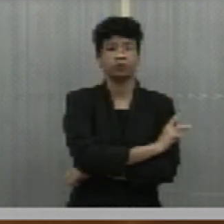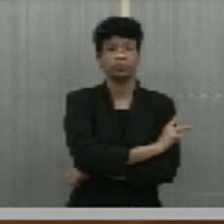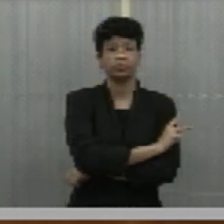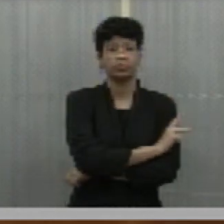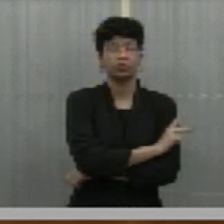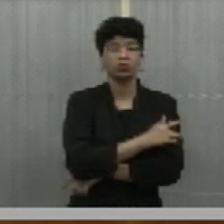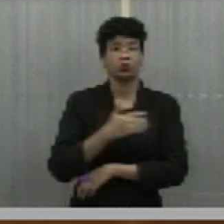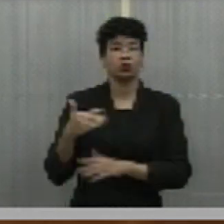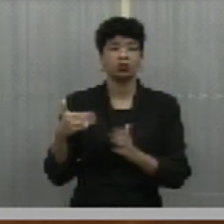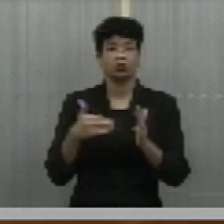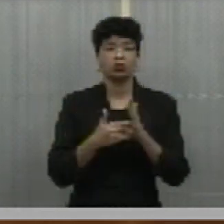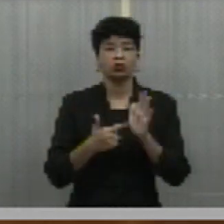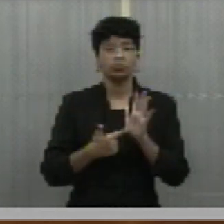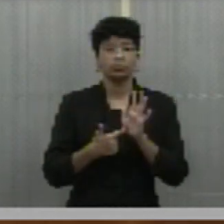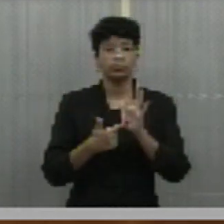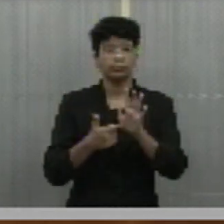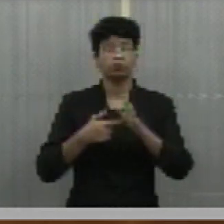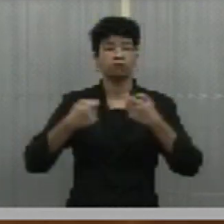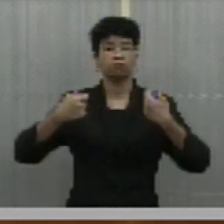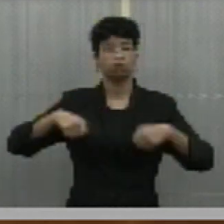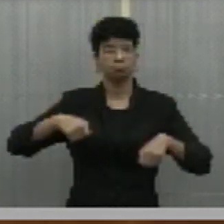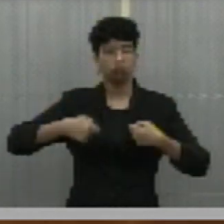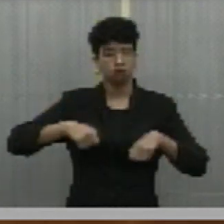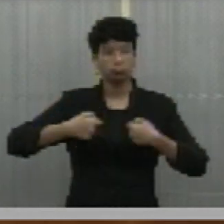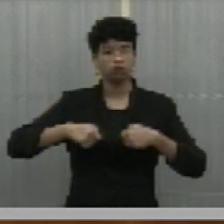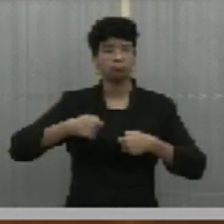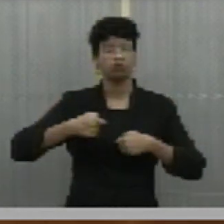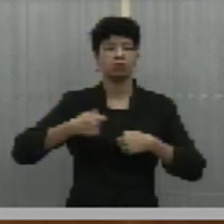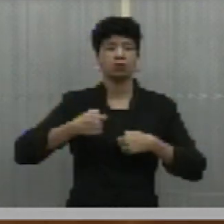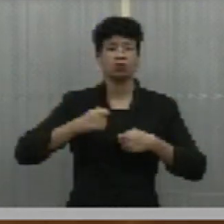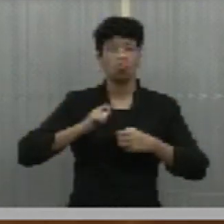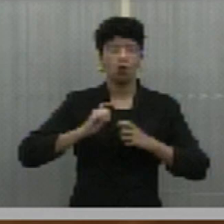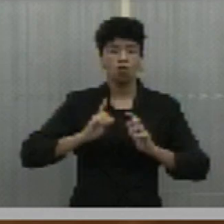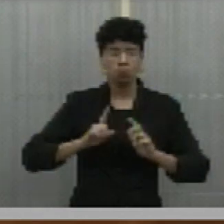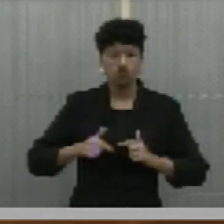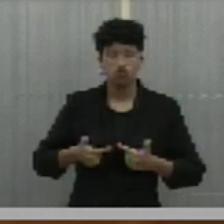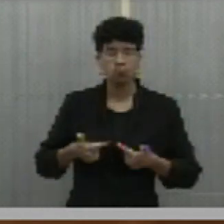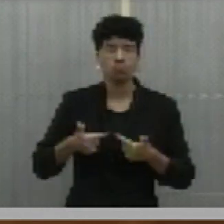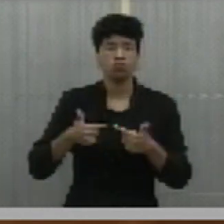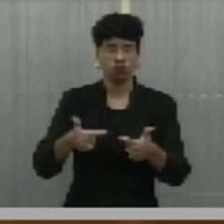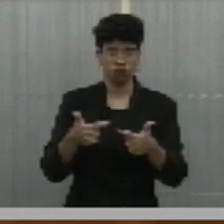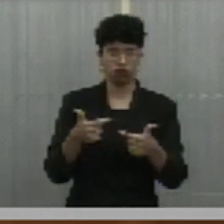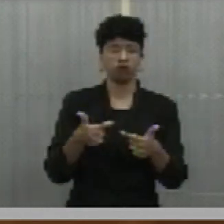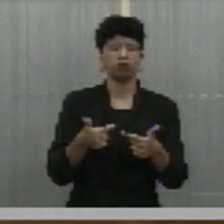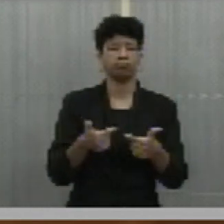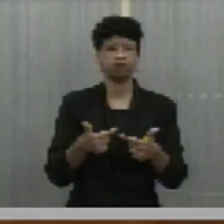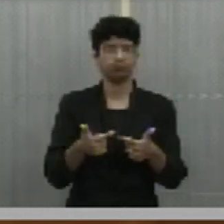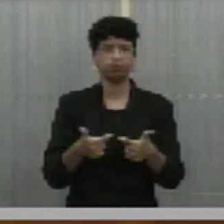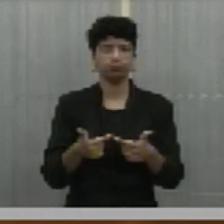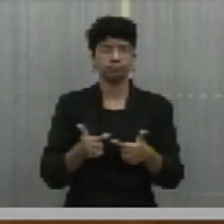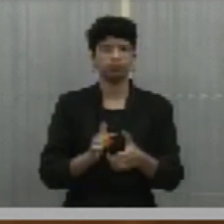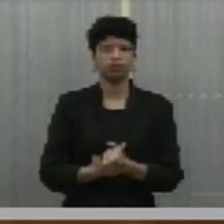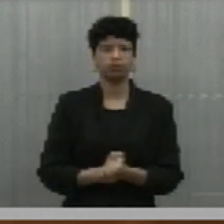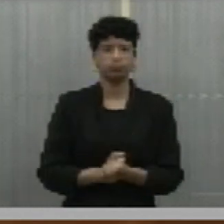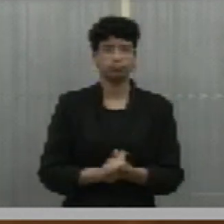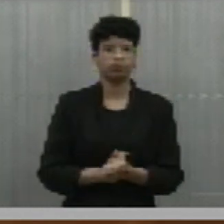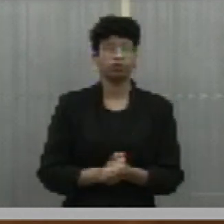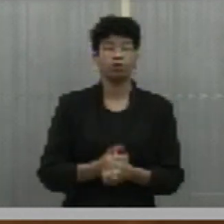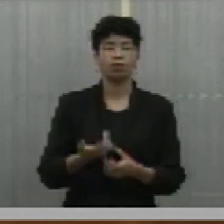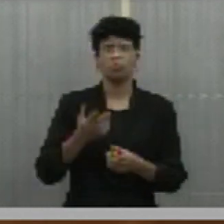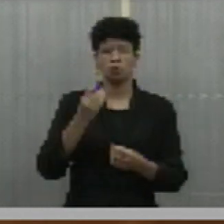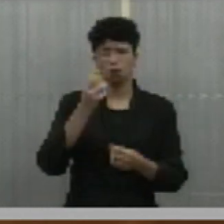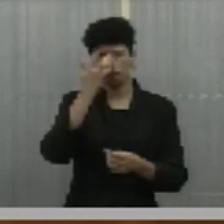último, faço um registro que precisamos avançar ainda na questão das situações análogas à